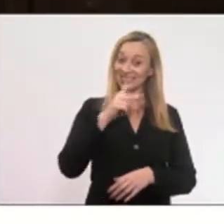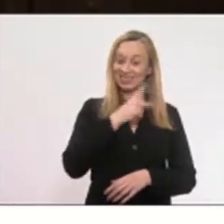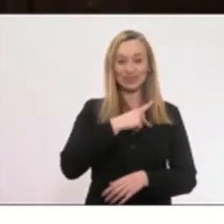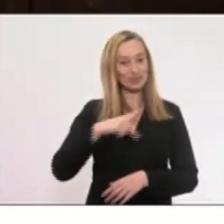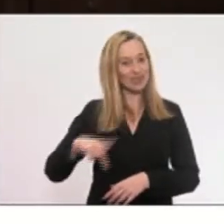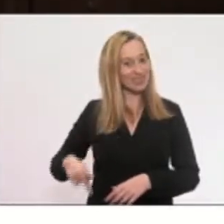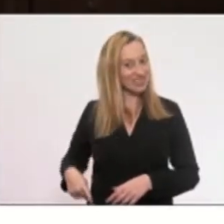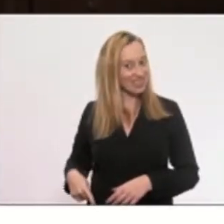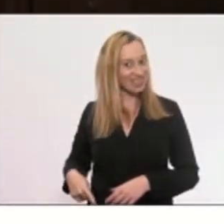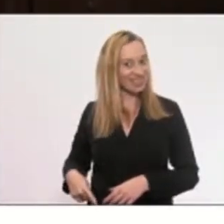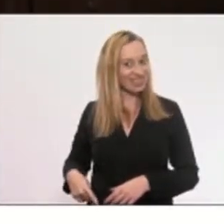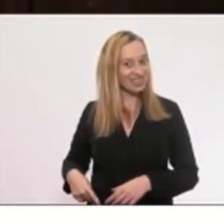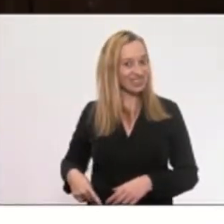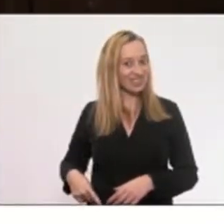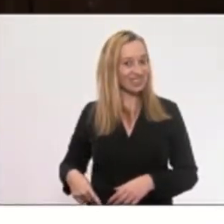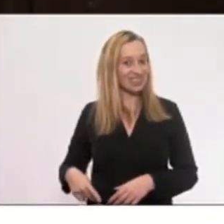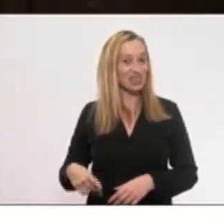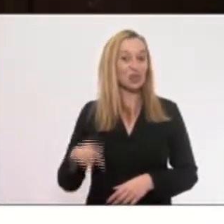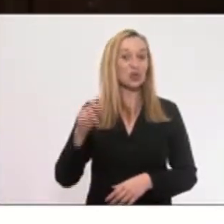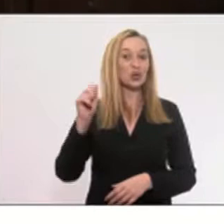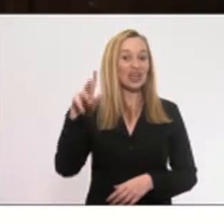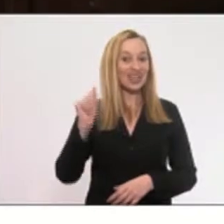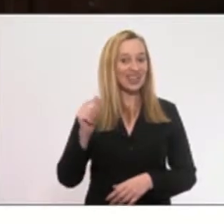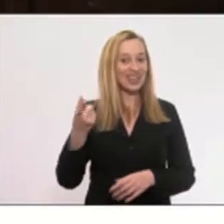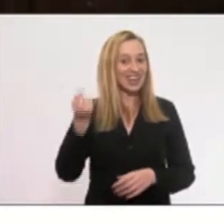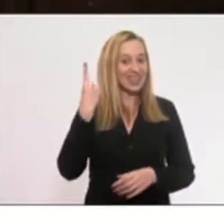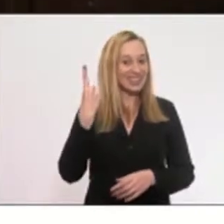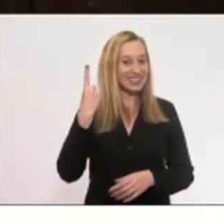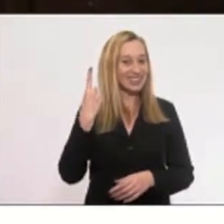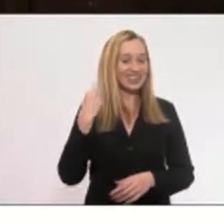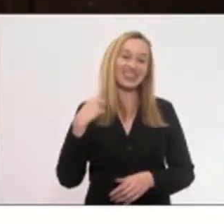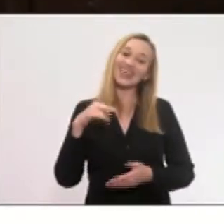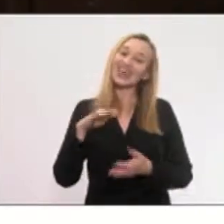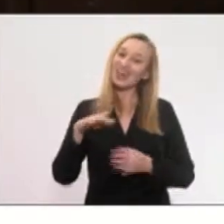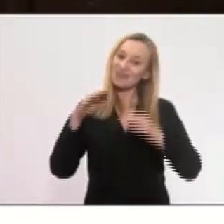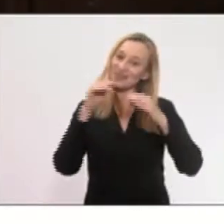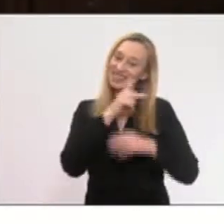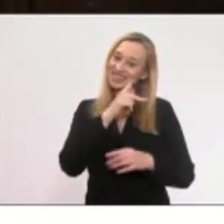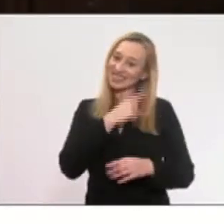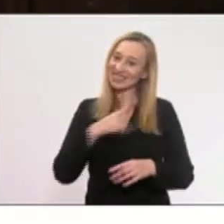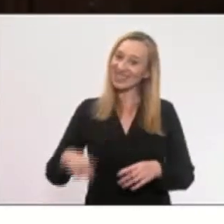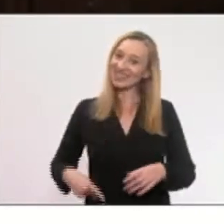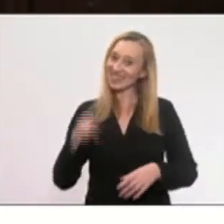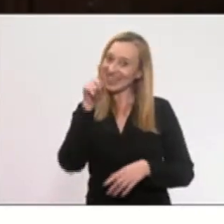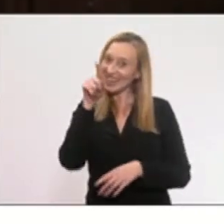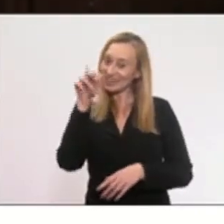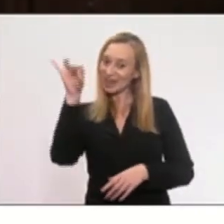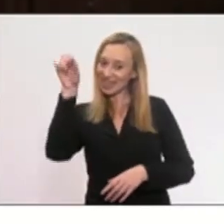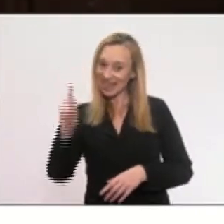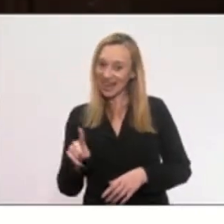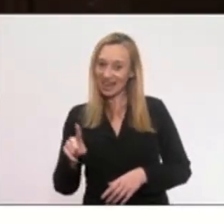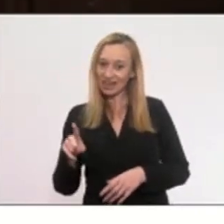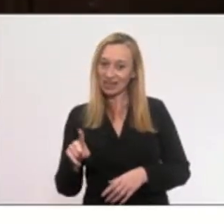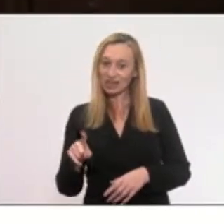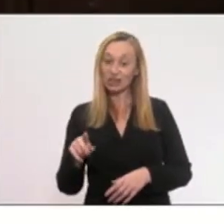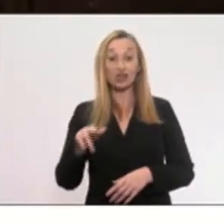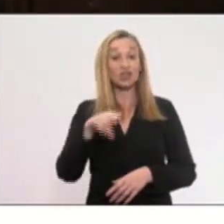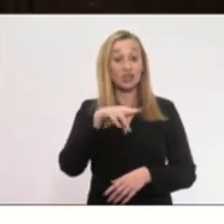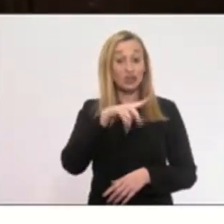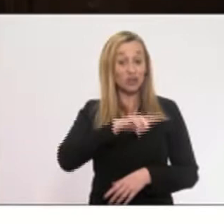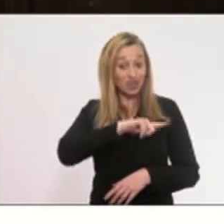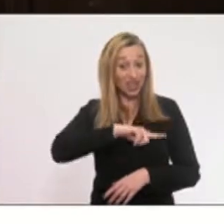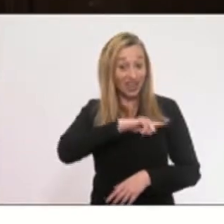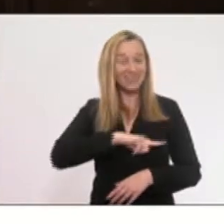presidiário Lula é presidente municipal do Maricá. Seu gerro, o gerro do Lula, é